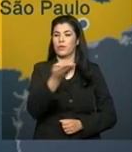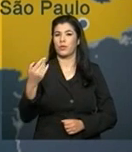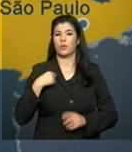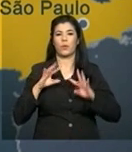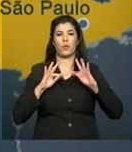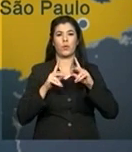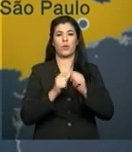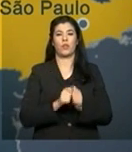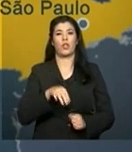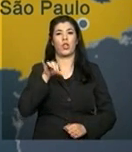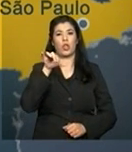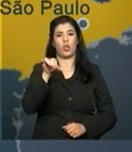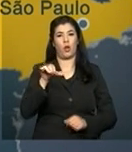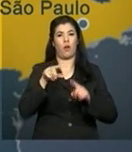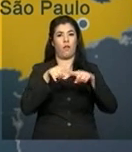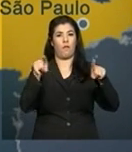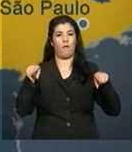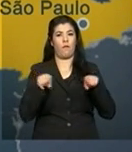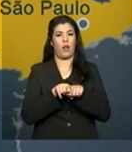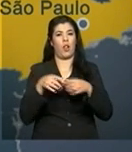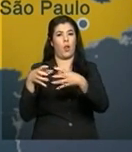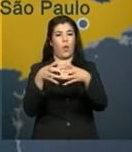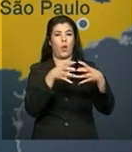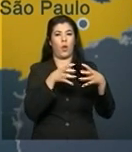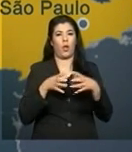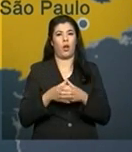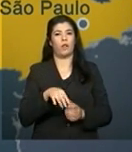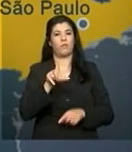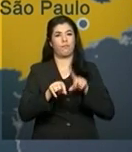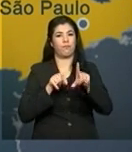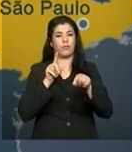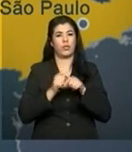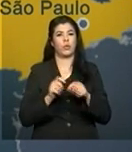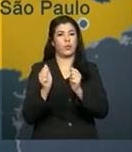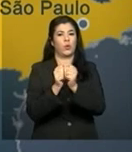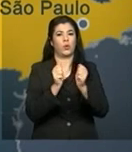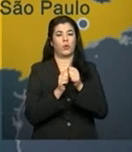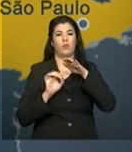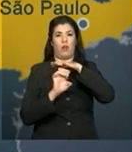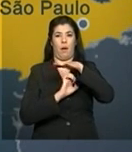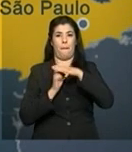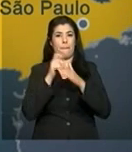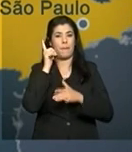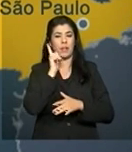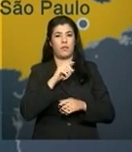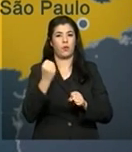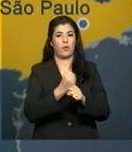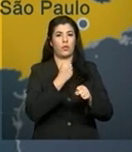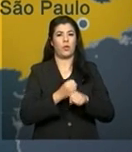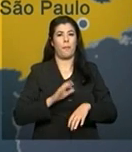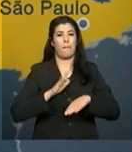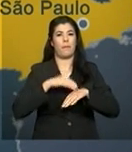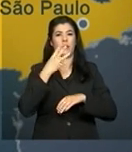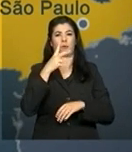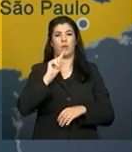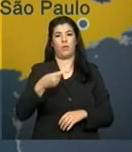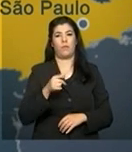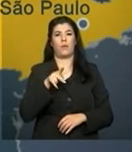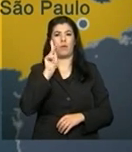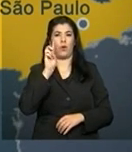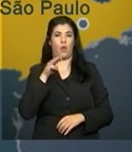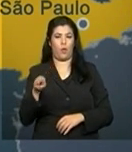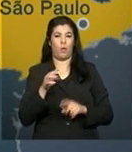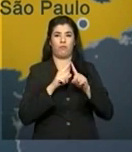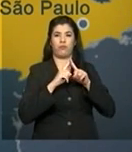serão nove lotes leiloados e juntas as empresas vencedoras vão construir quase 4.700 quilômetros de linhas de